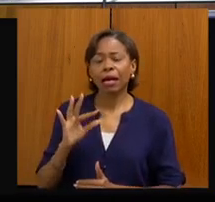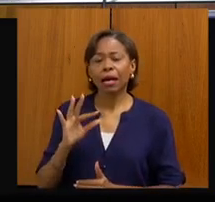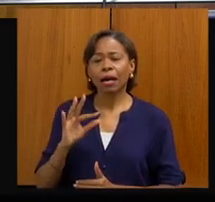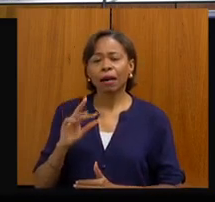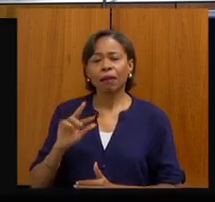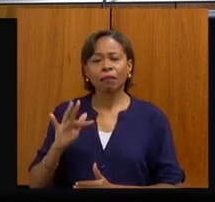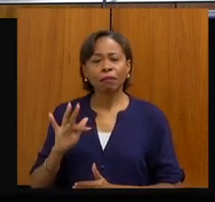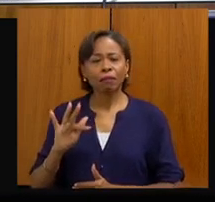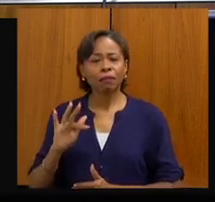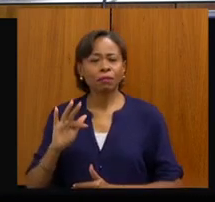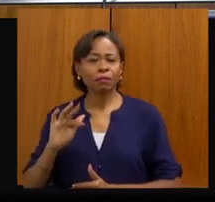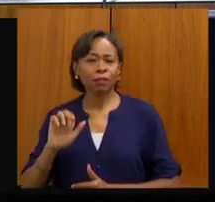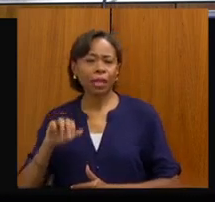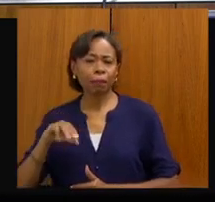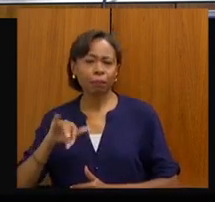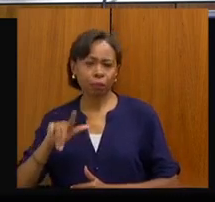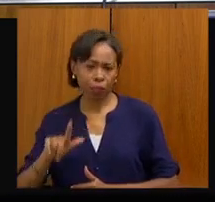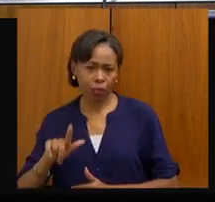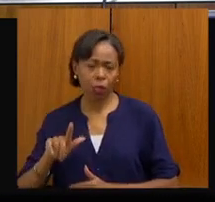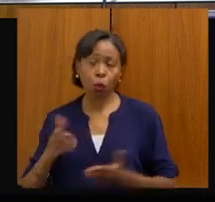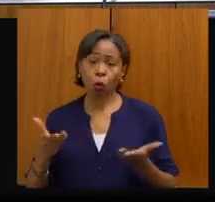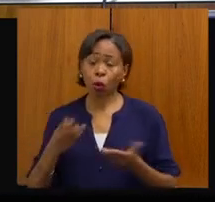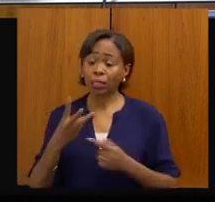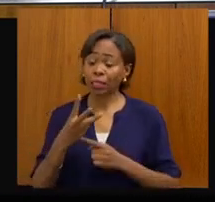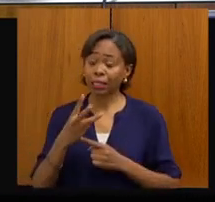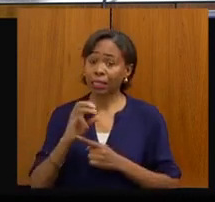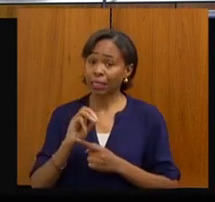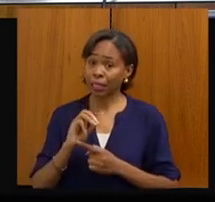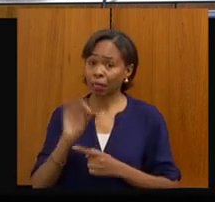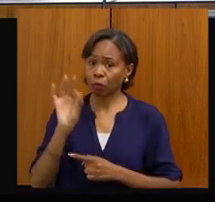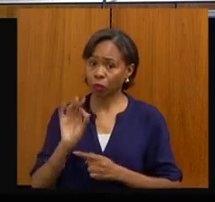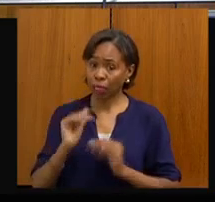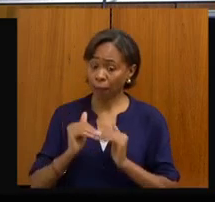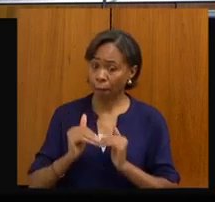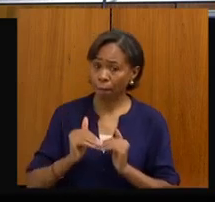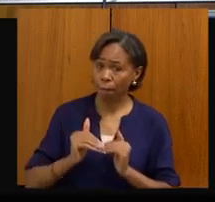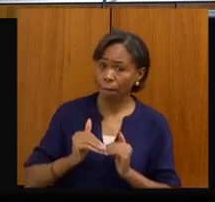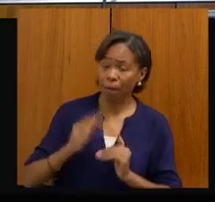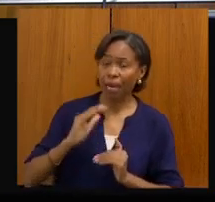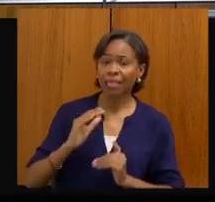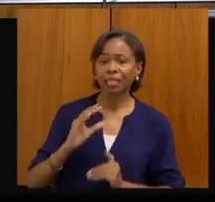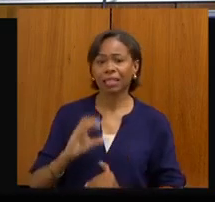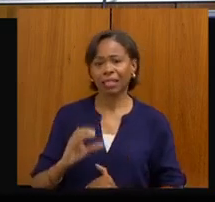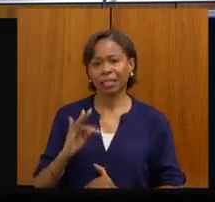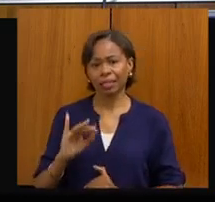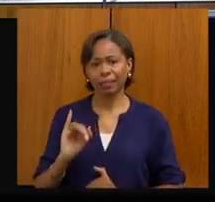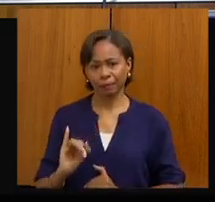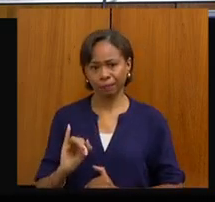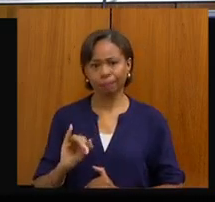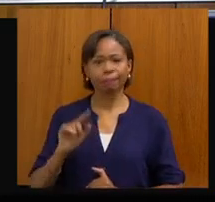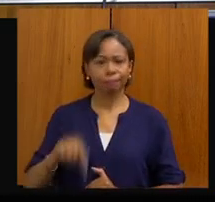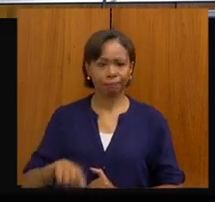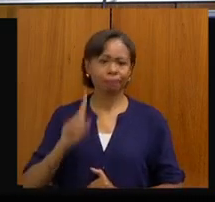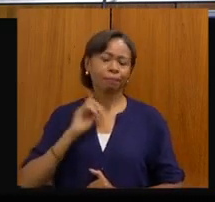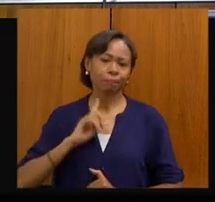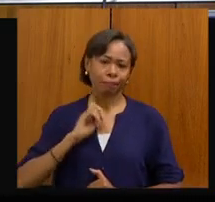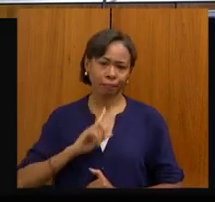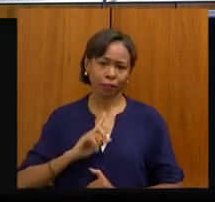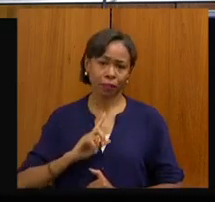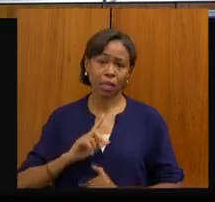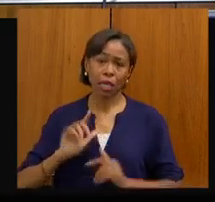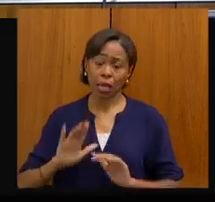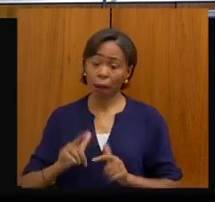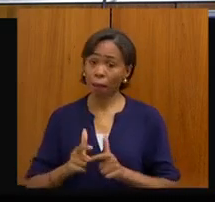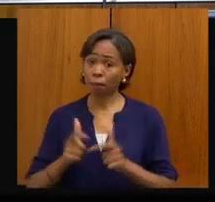30%. Então, hoje nós temos cerca de 30% a mais de leitos de terapia intensiva no Estado, e boa parte